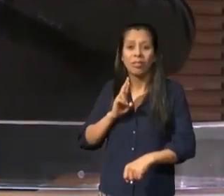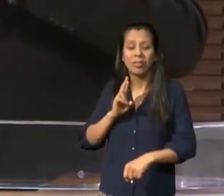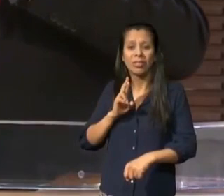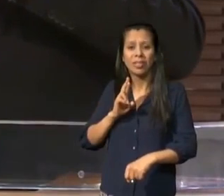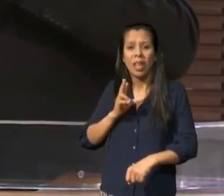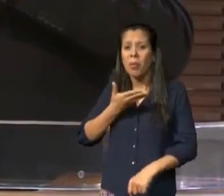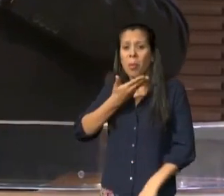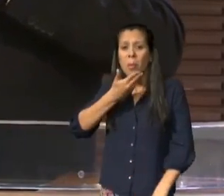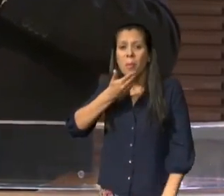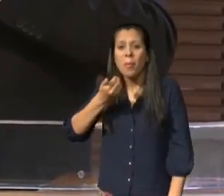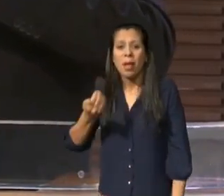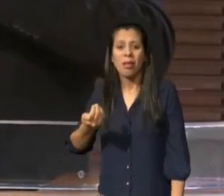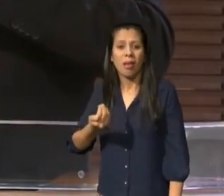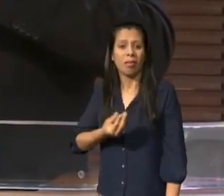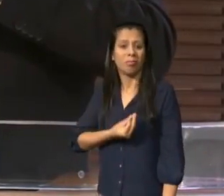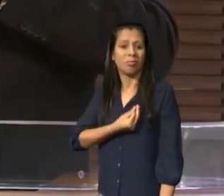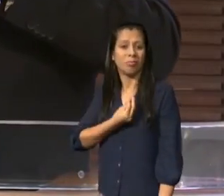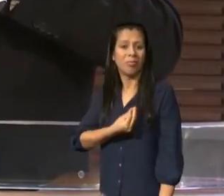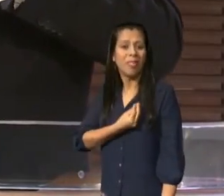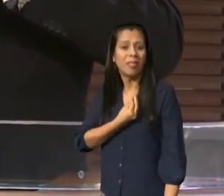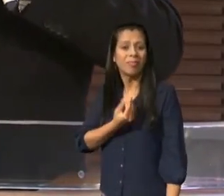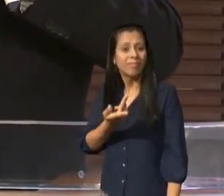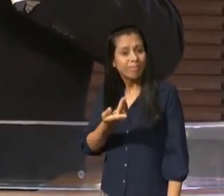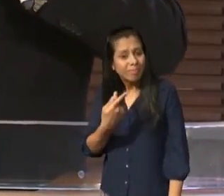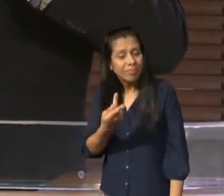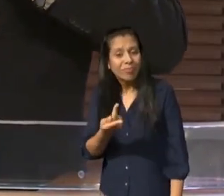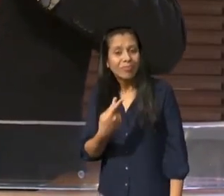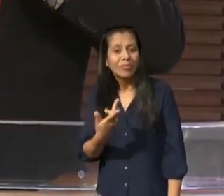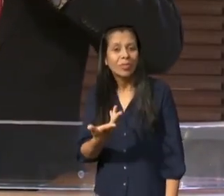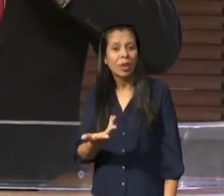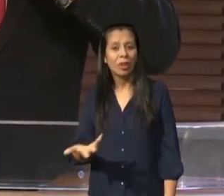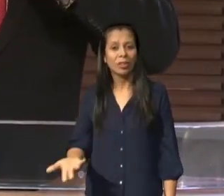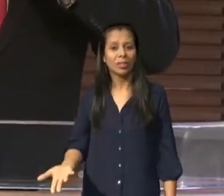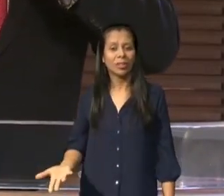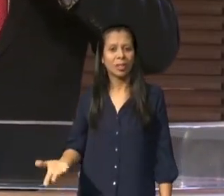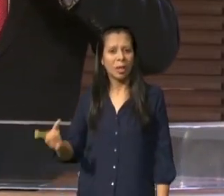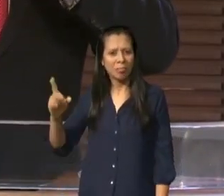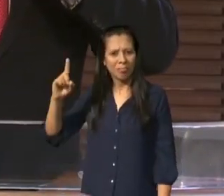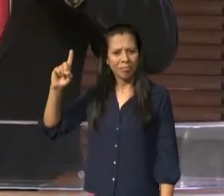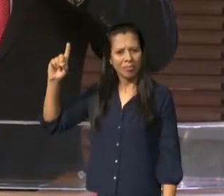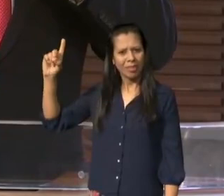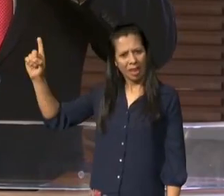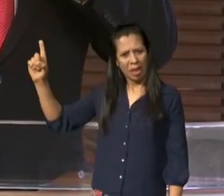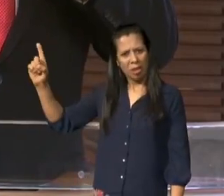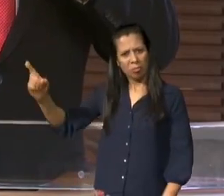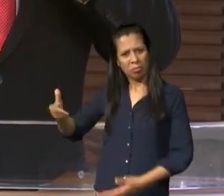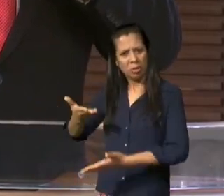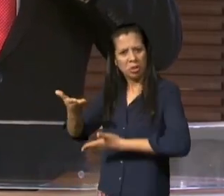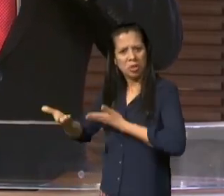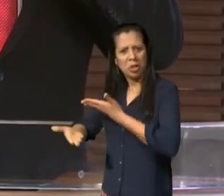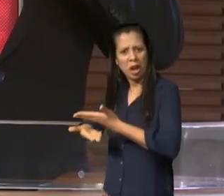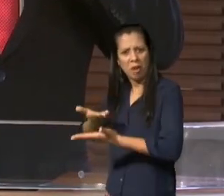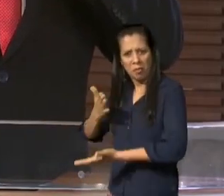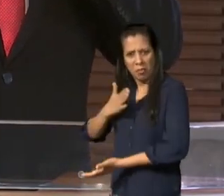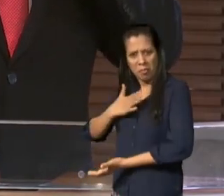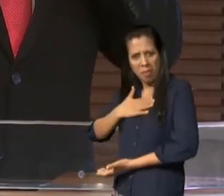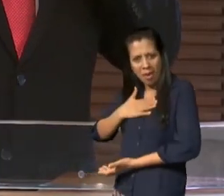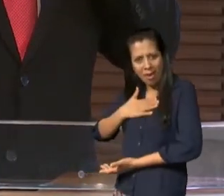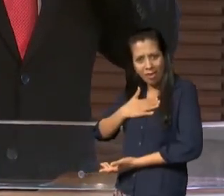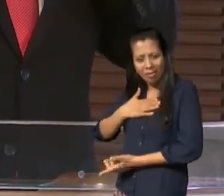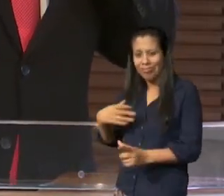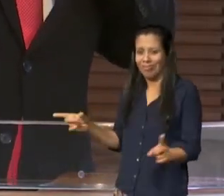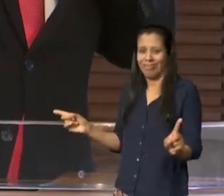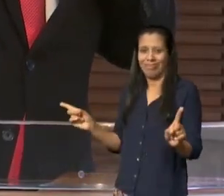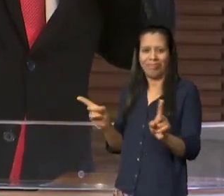mas na nossa atitude pecaminosa achamos que Deus está lá simplesmente para eu bater a porta e dizer assim Senhor eu quero